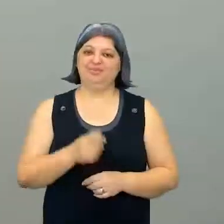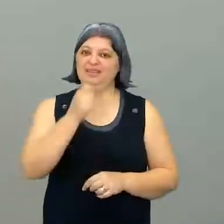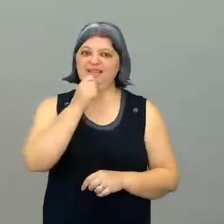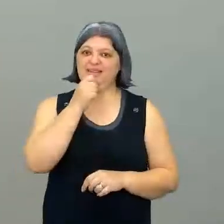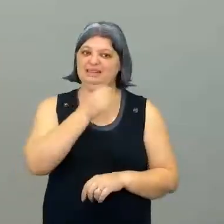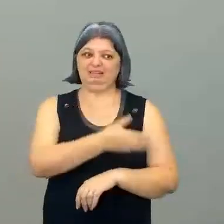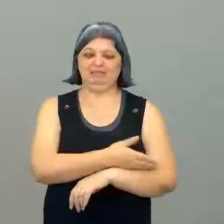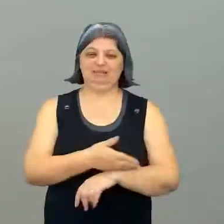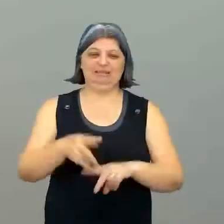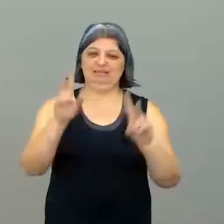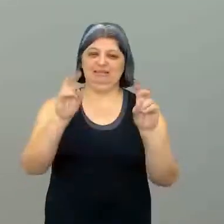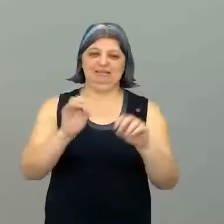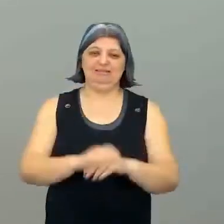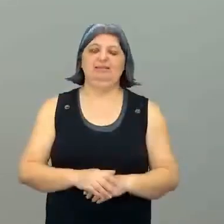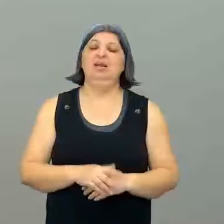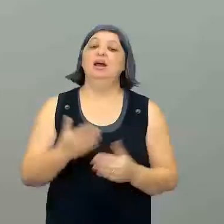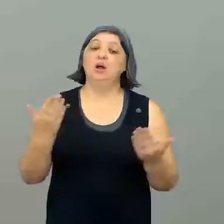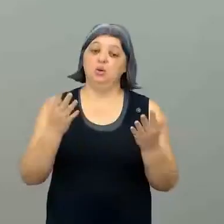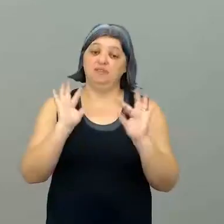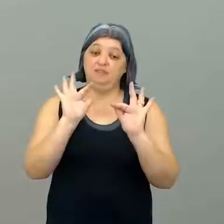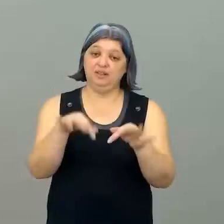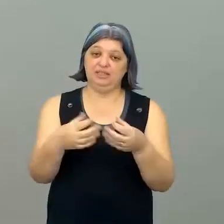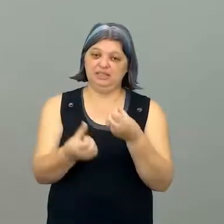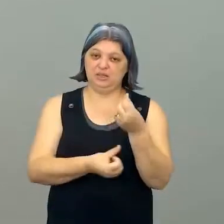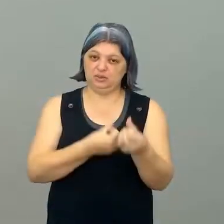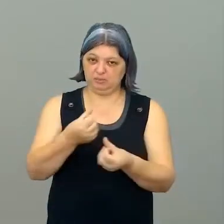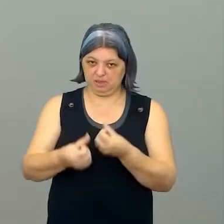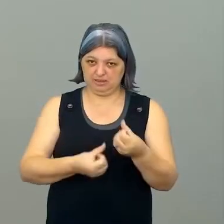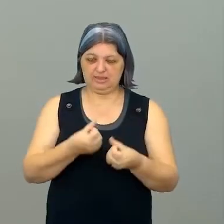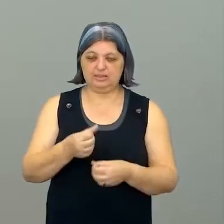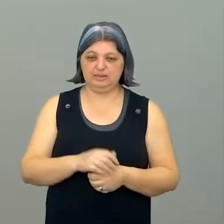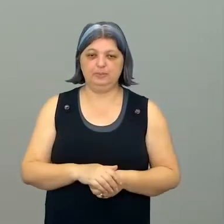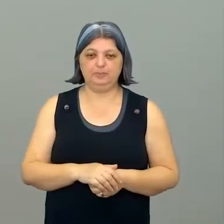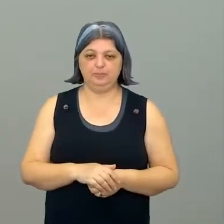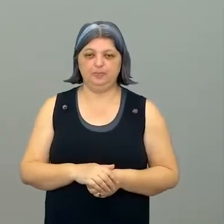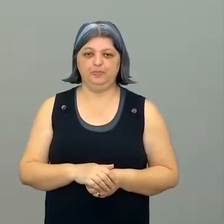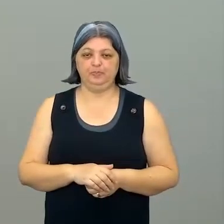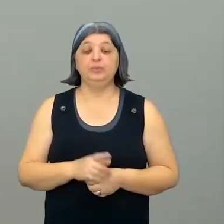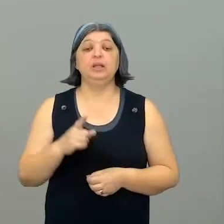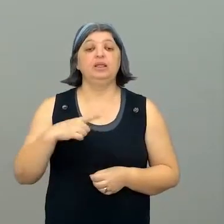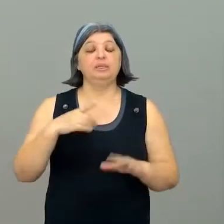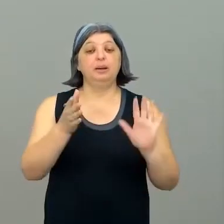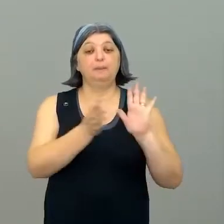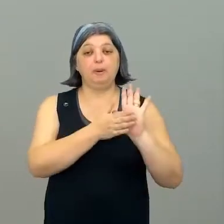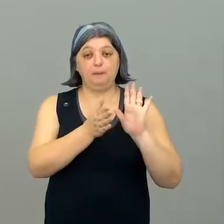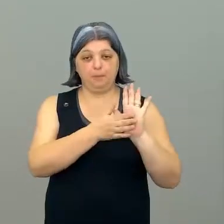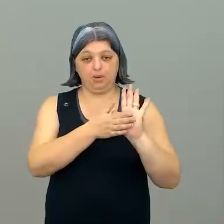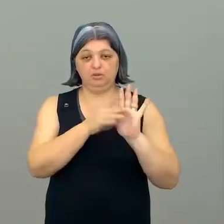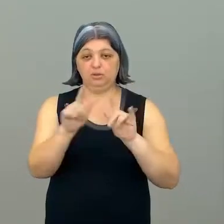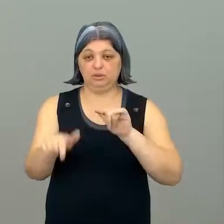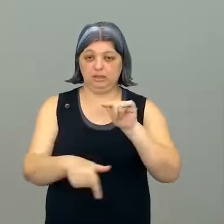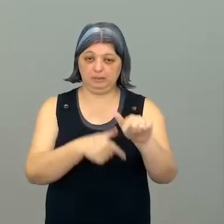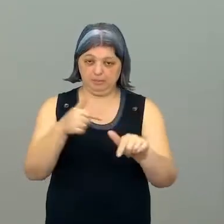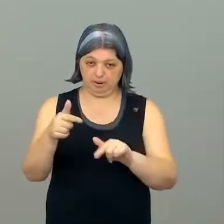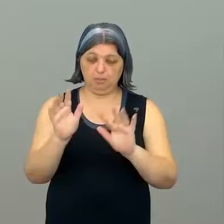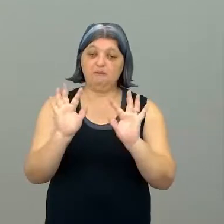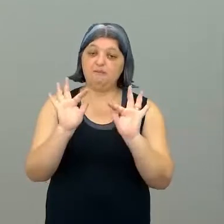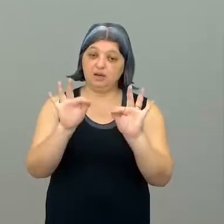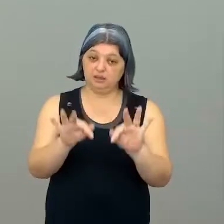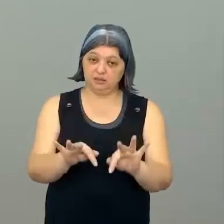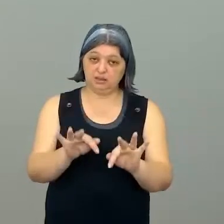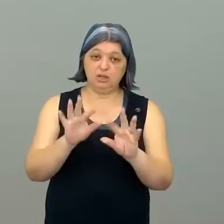do fundamento. Então, a gente vai fechar o nosso semestre agora, a gente tem aí a proposta de um trabalho para você finalizar